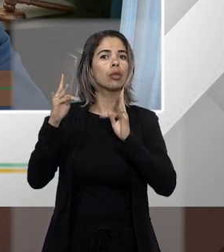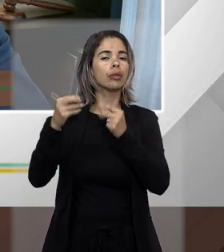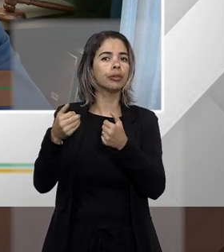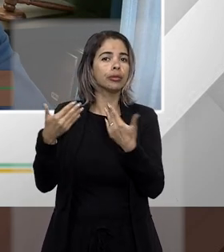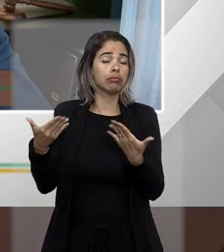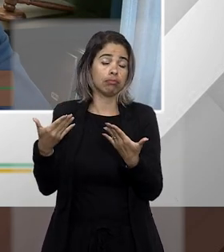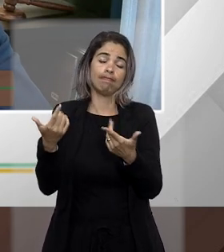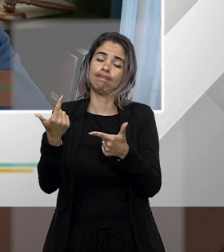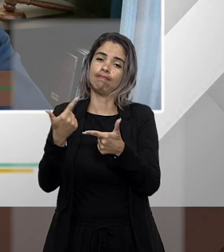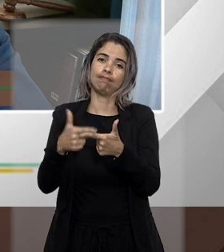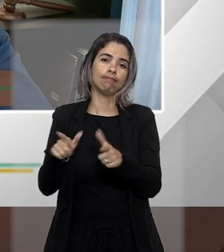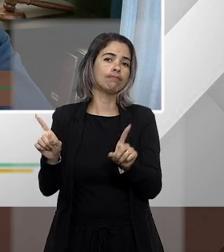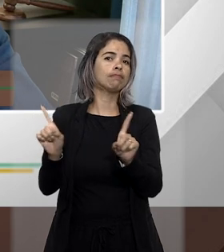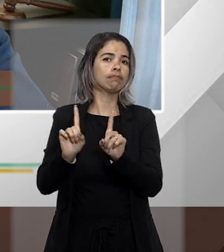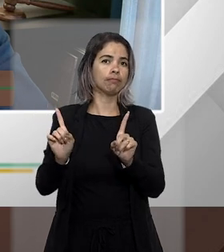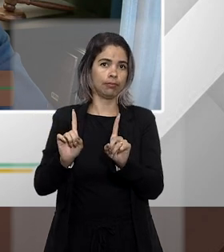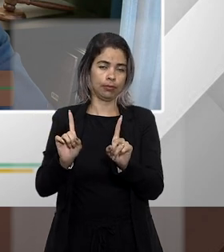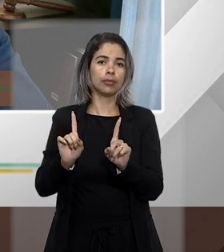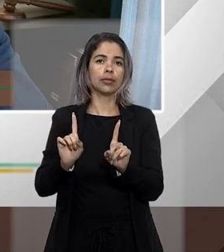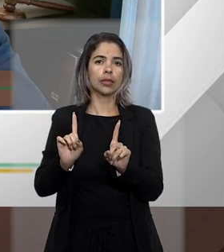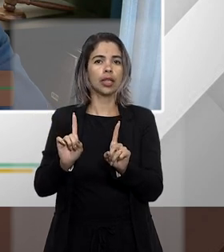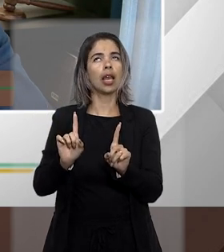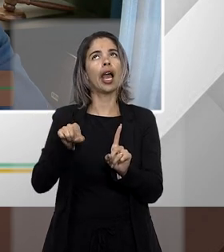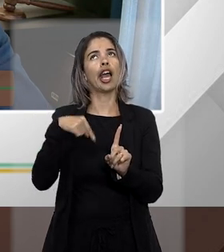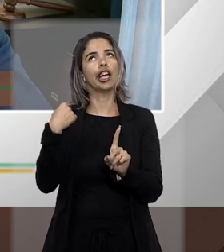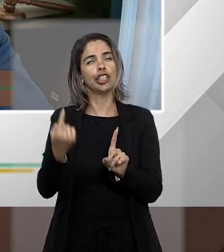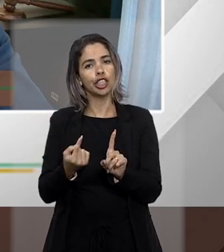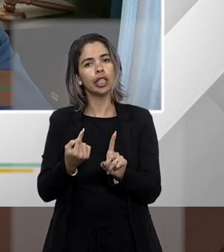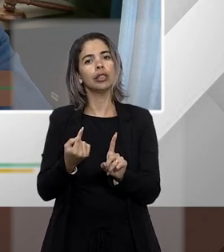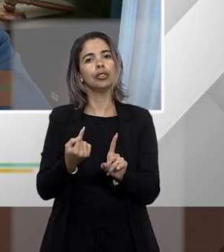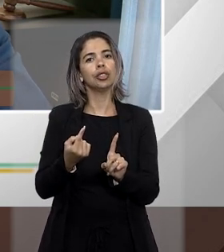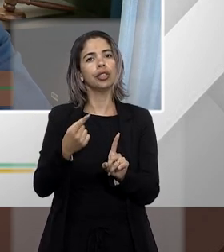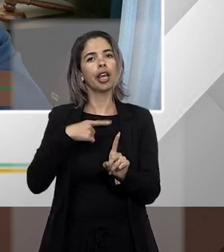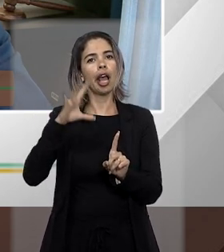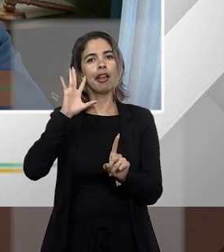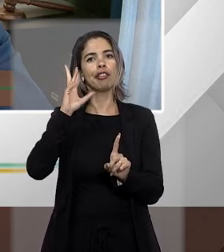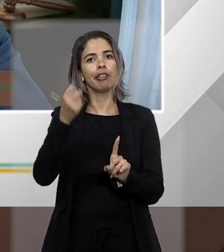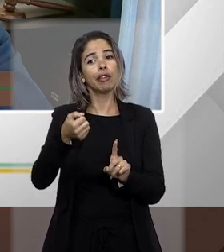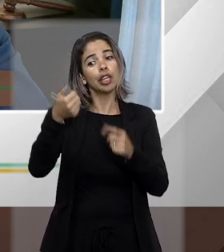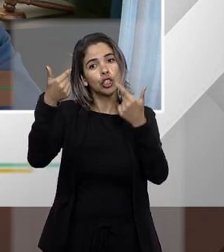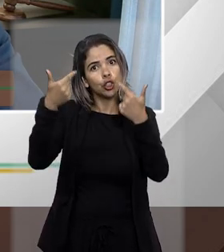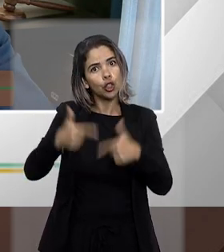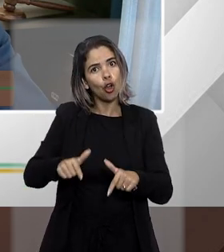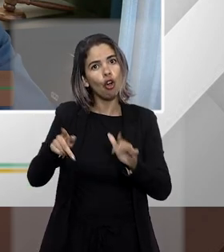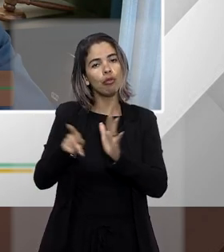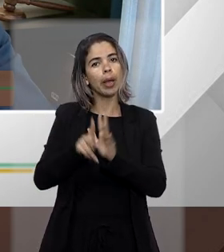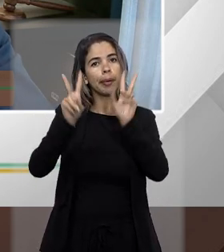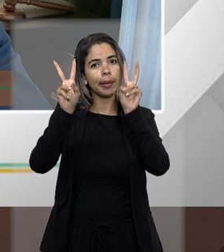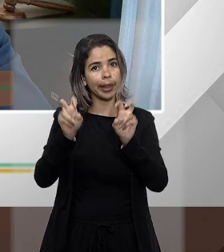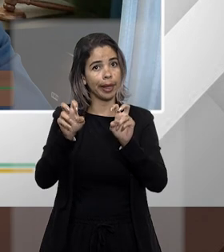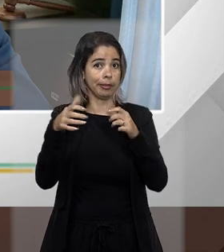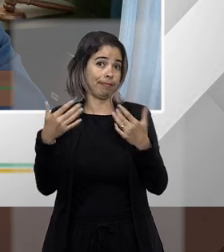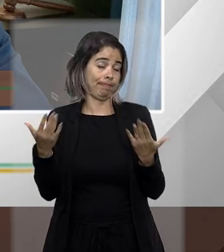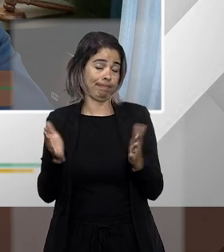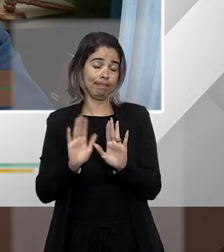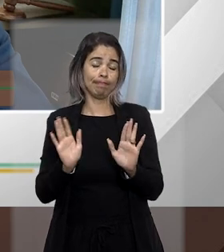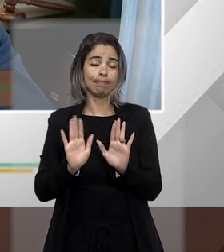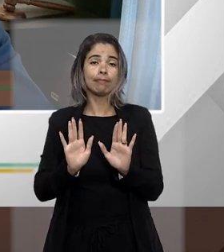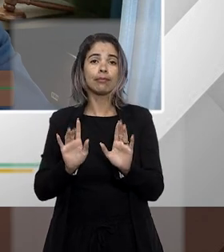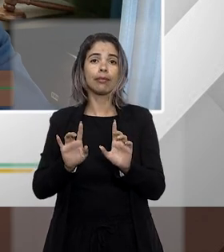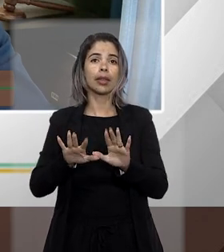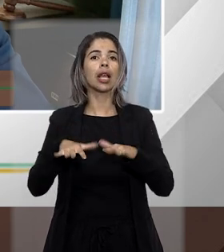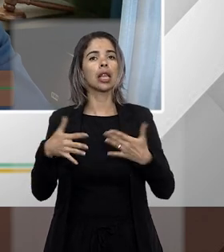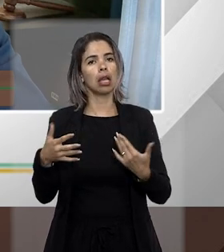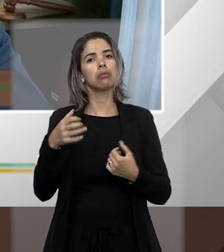estaremos aí diante do instituto da coisa julgada então se for extinto sem resolução do mérito